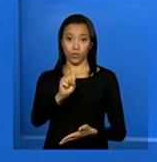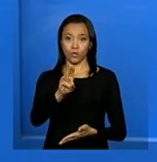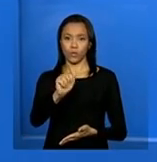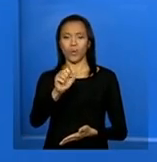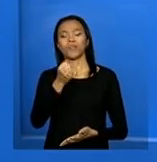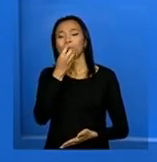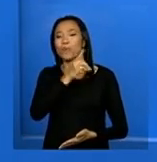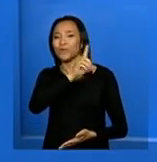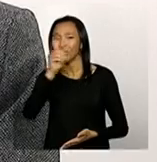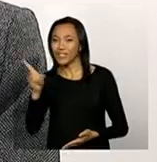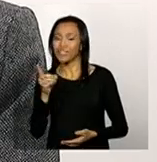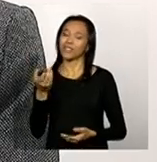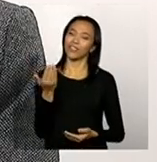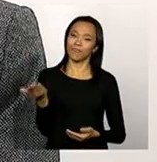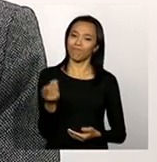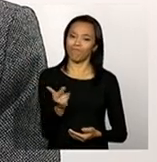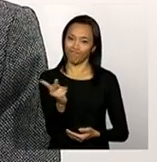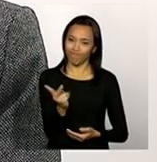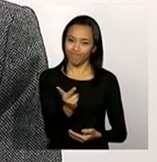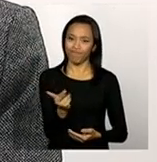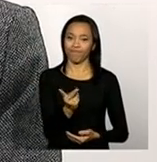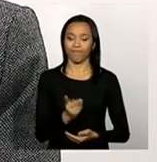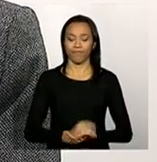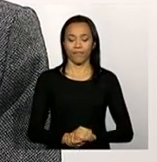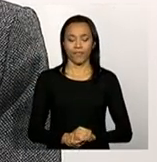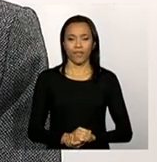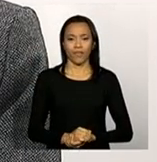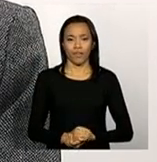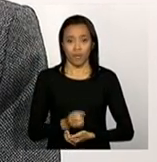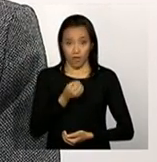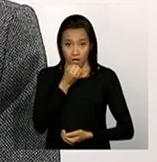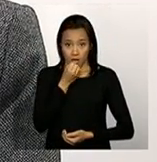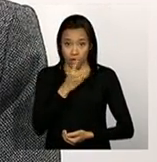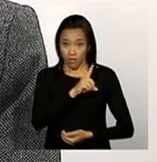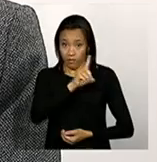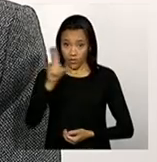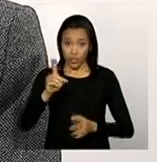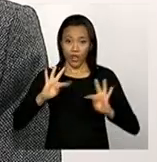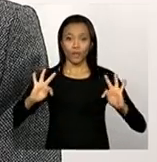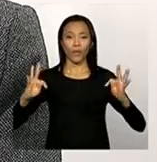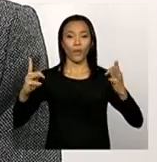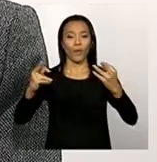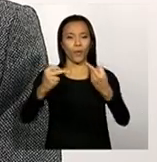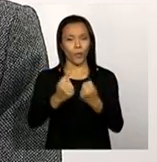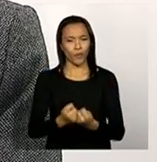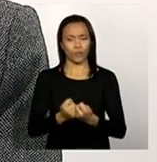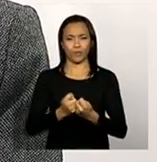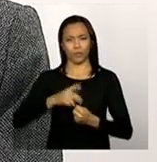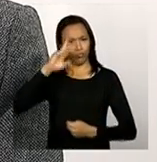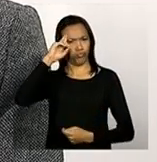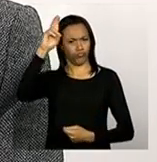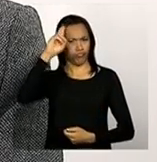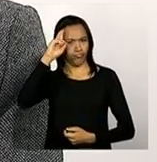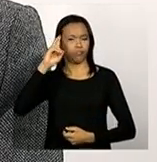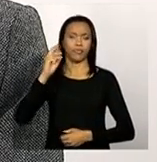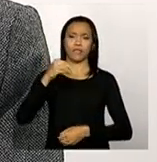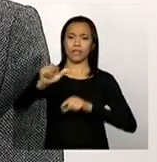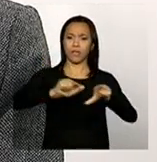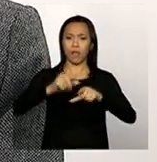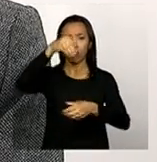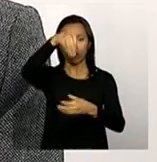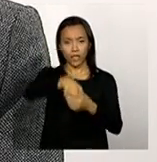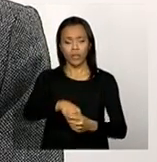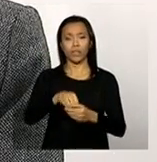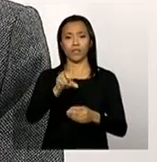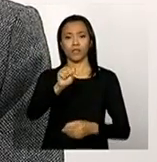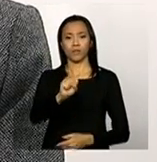Adriana. Bom dia, Simone. Bom dia. Bom dia a todos os gestores, técnicos do Suas que nos acompanham